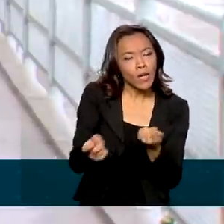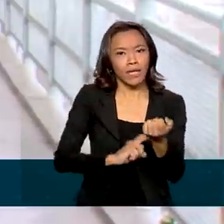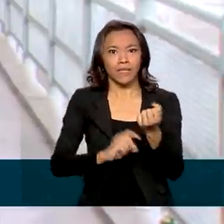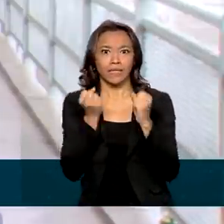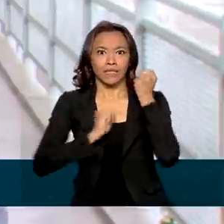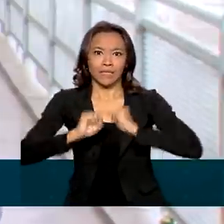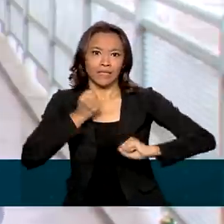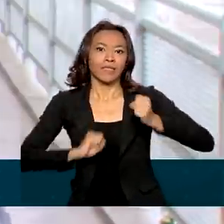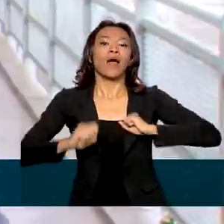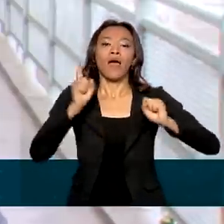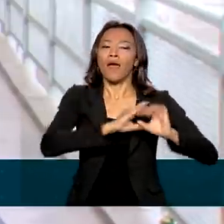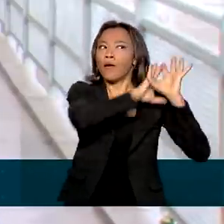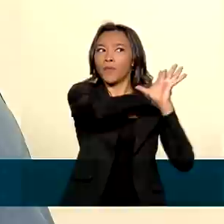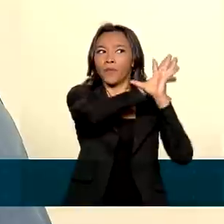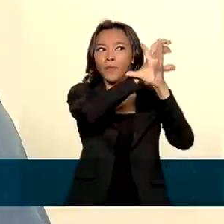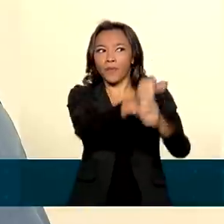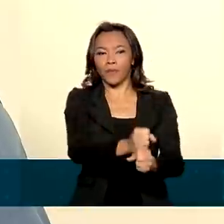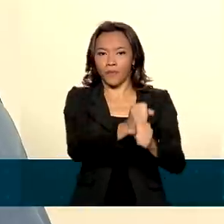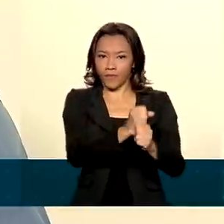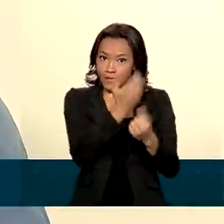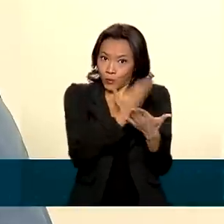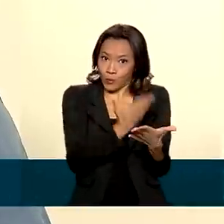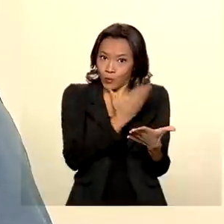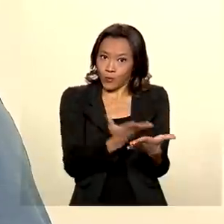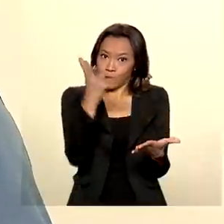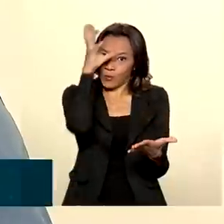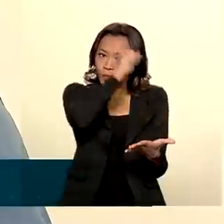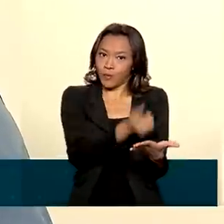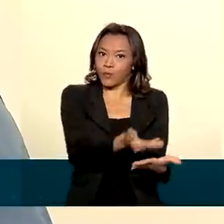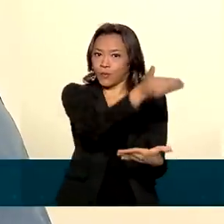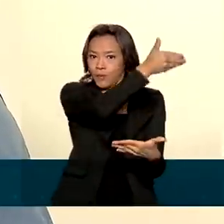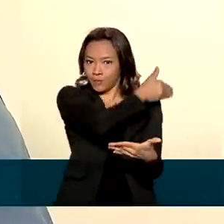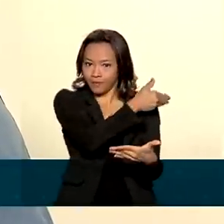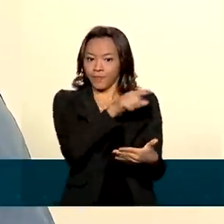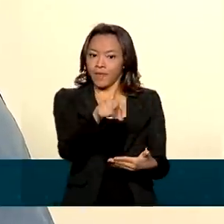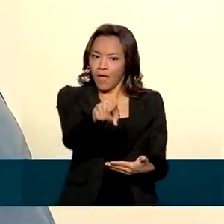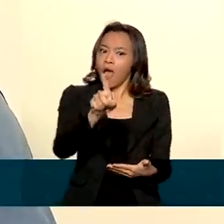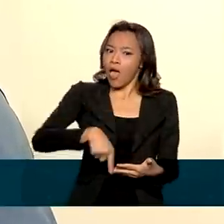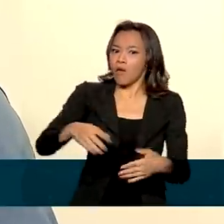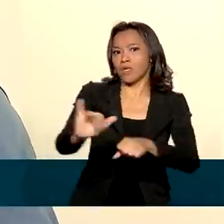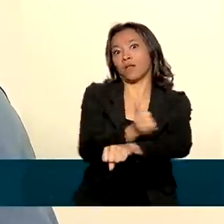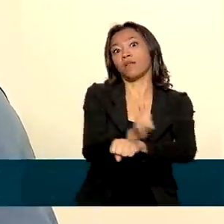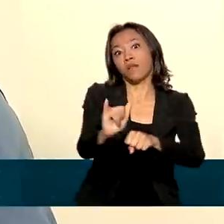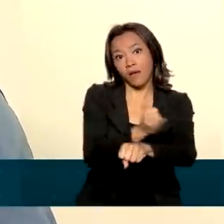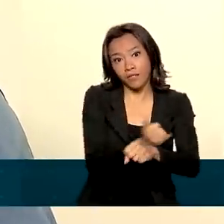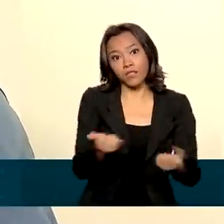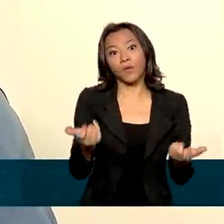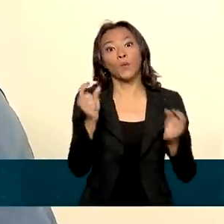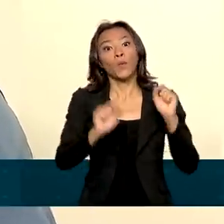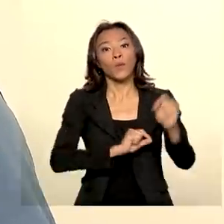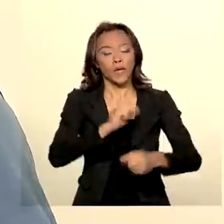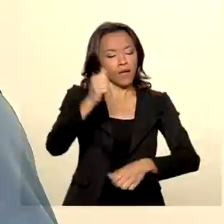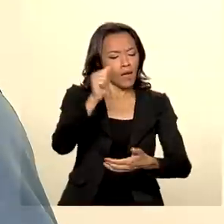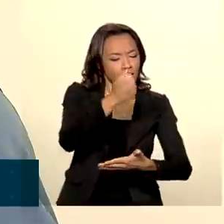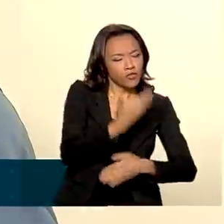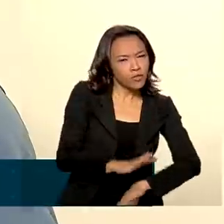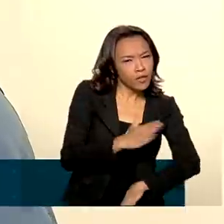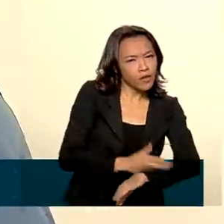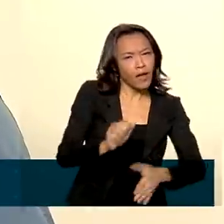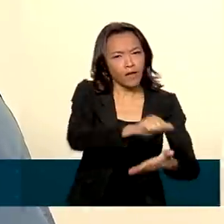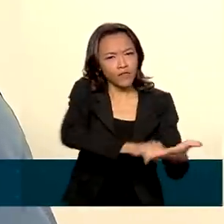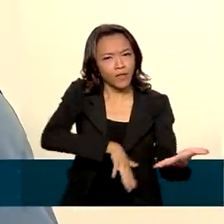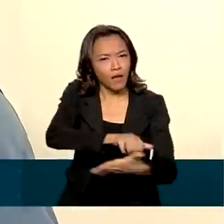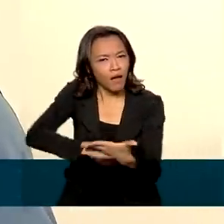o conteúdo aprendido ao longo do ano. Essa talvez seria uma das principais estratégias que eu recomendaria. Fazer as questões anteriores,